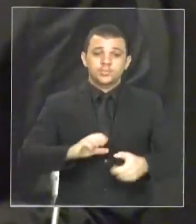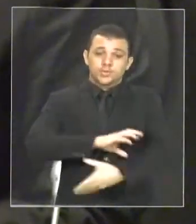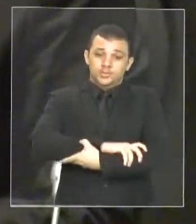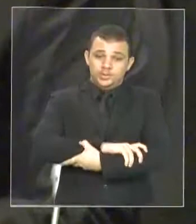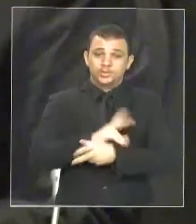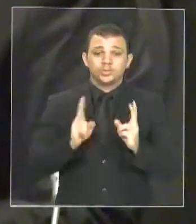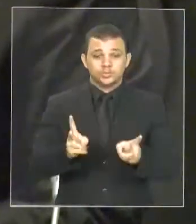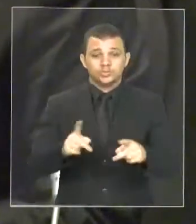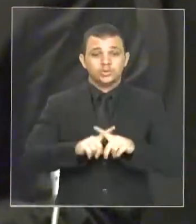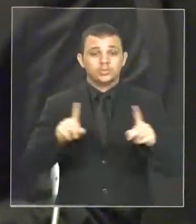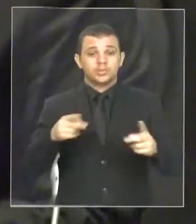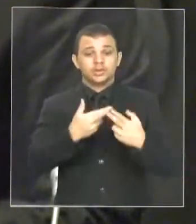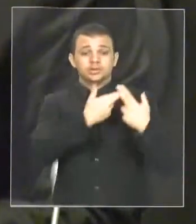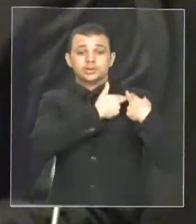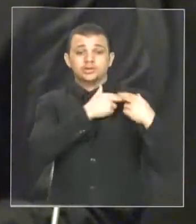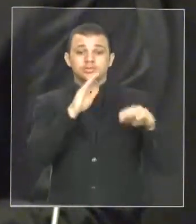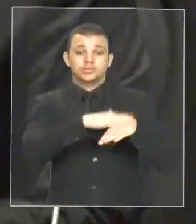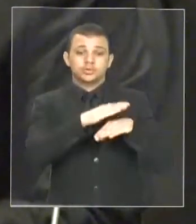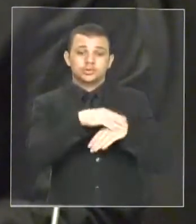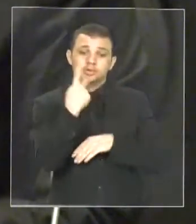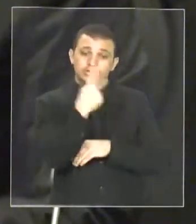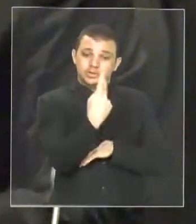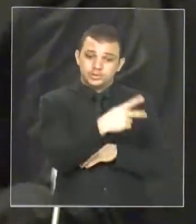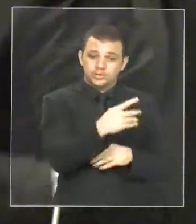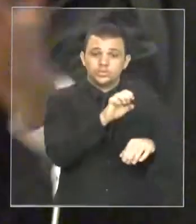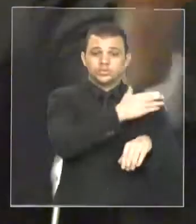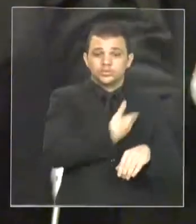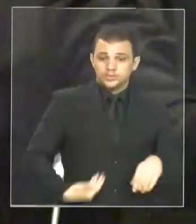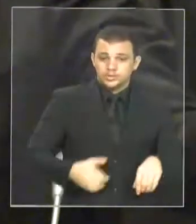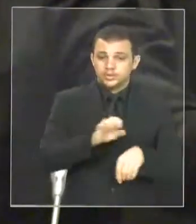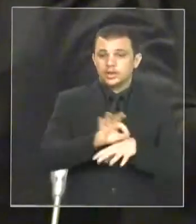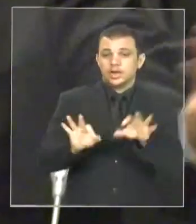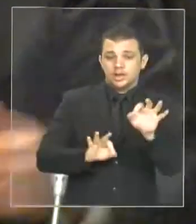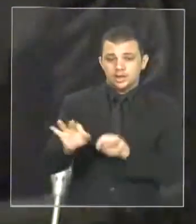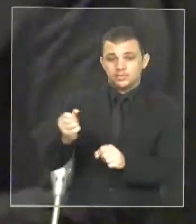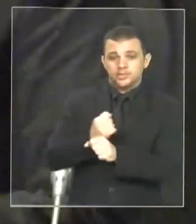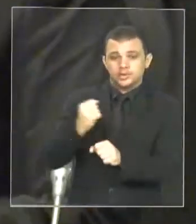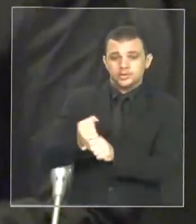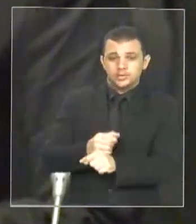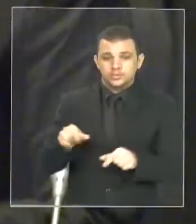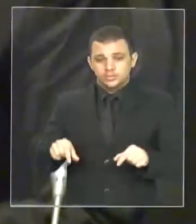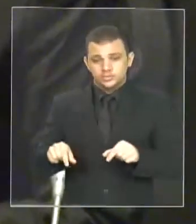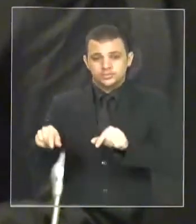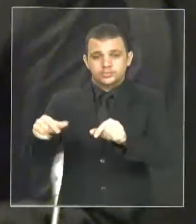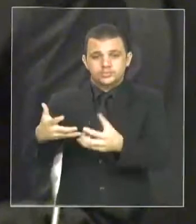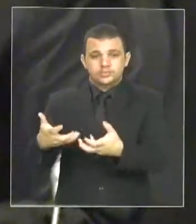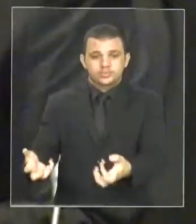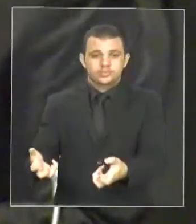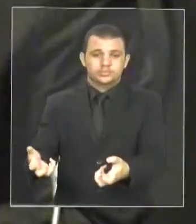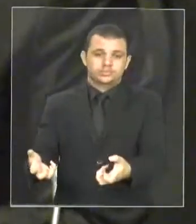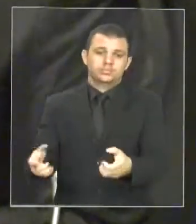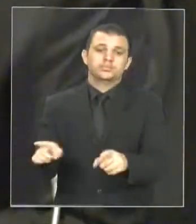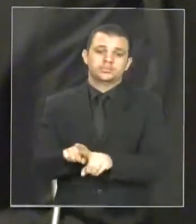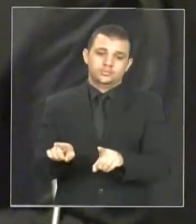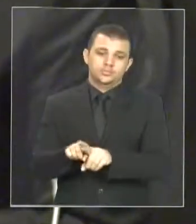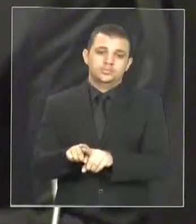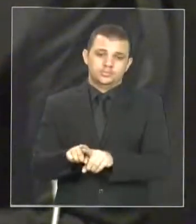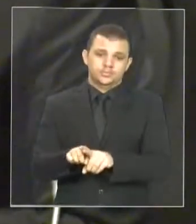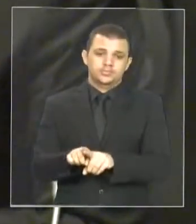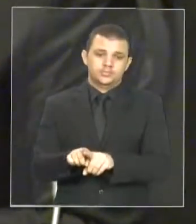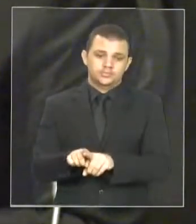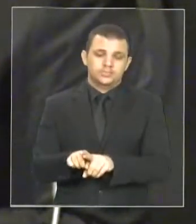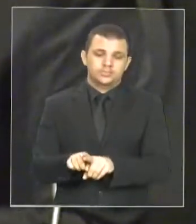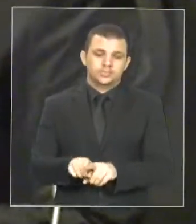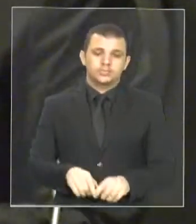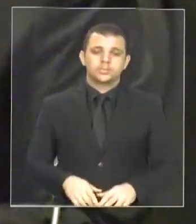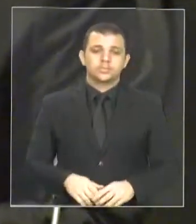realizada sendo feitas as obras de drenagem, meio fio e sarjeta que é o grande valor de uma obra como essa sob a responsabilidade